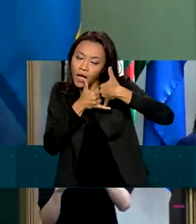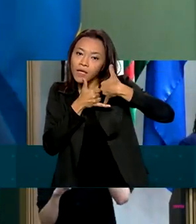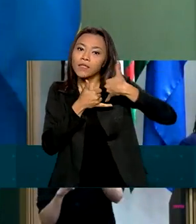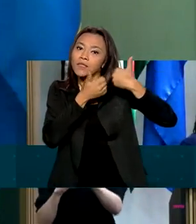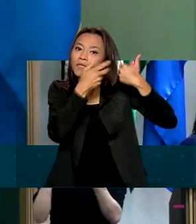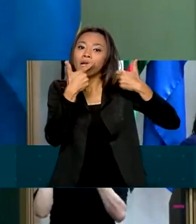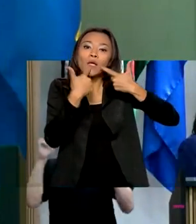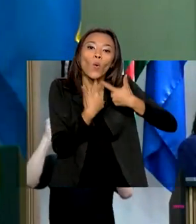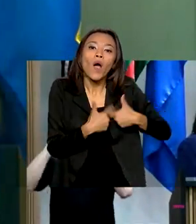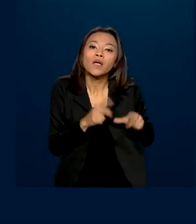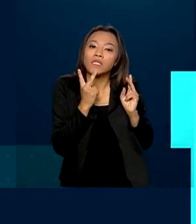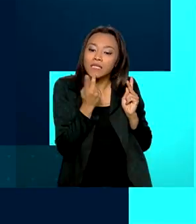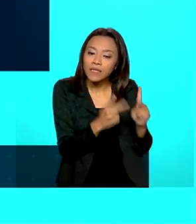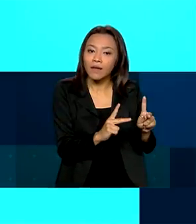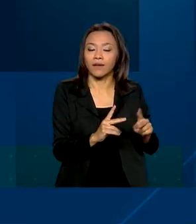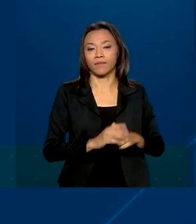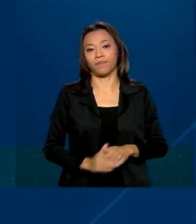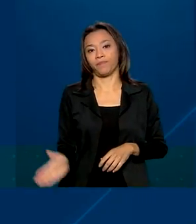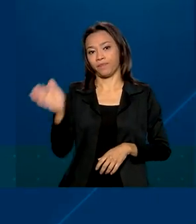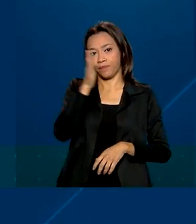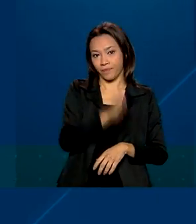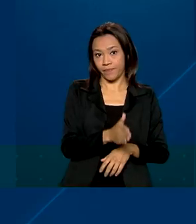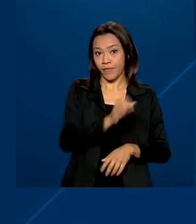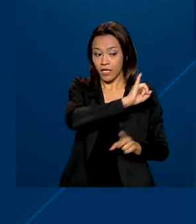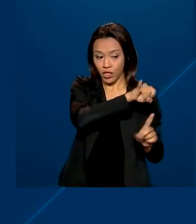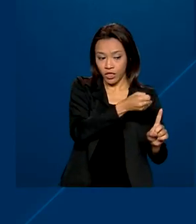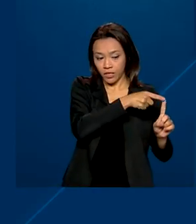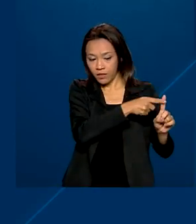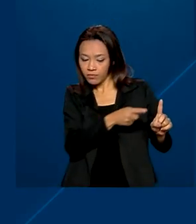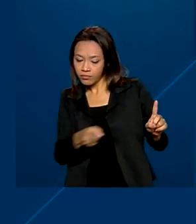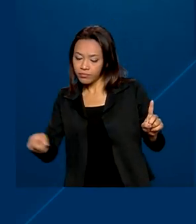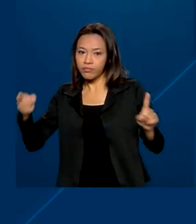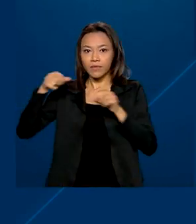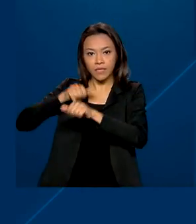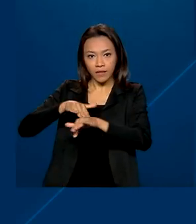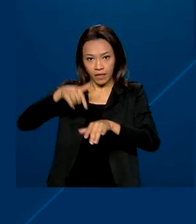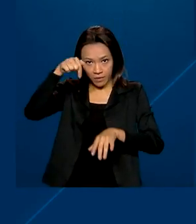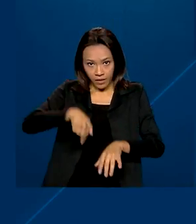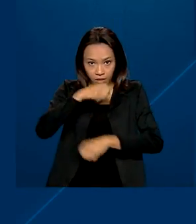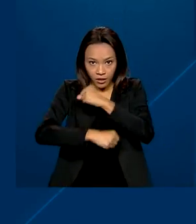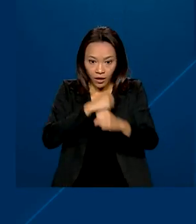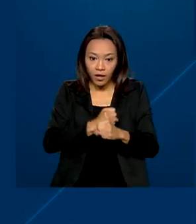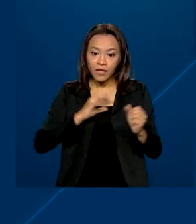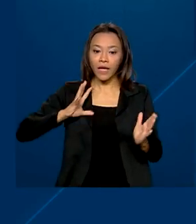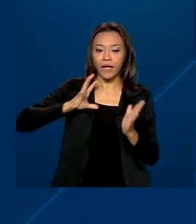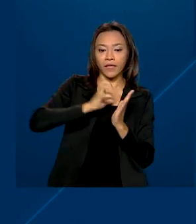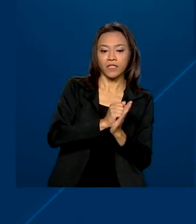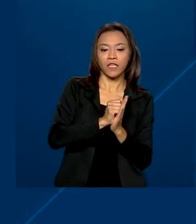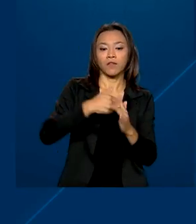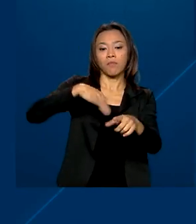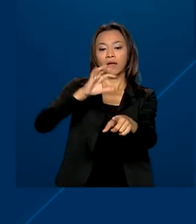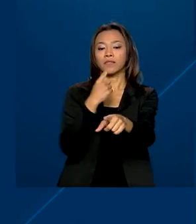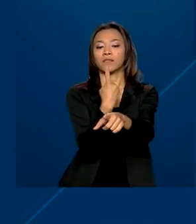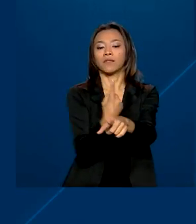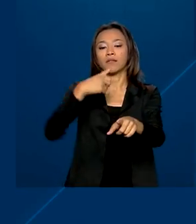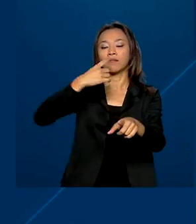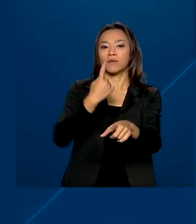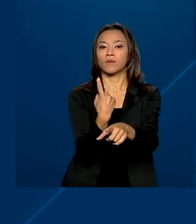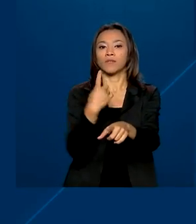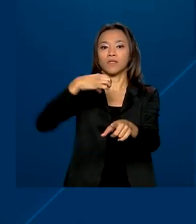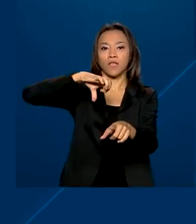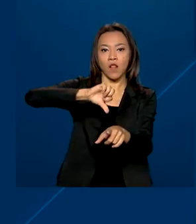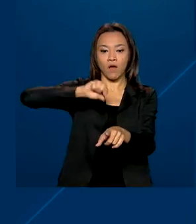na linguagem da criança. De janeiro a setembro deste ano, foram registradas mais de 119 mil denúncias de